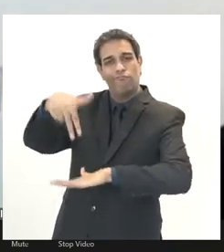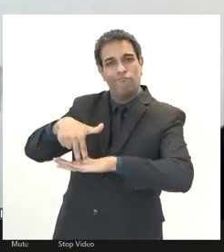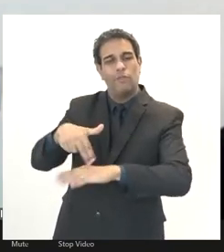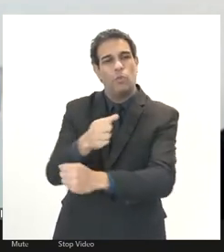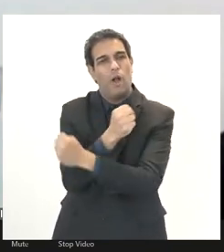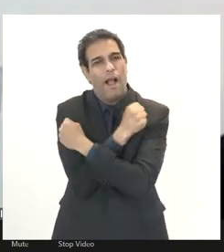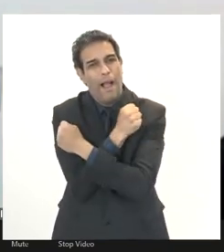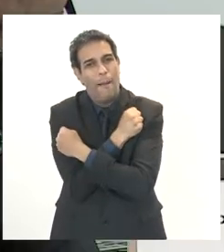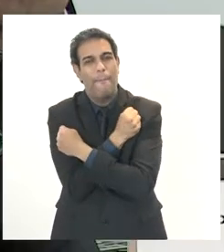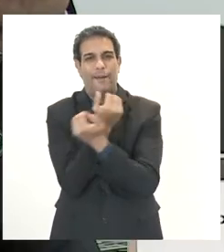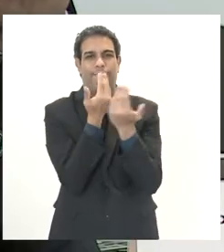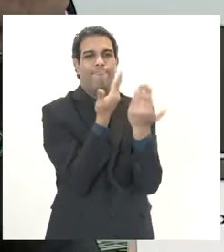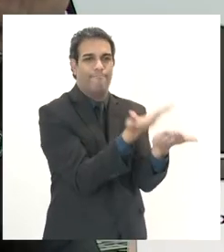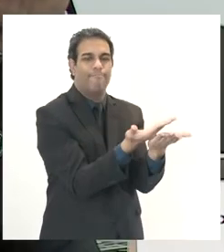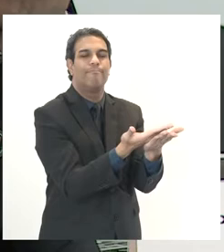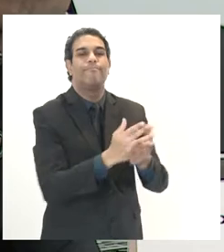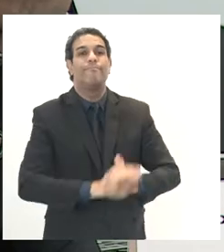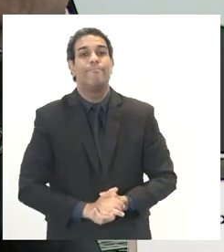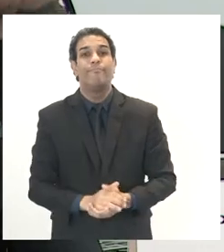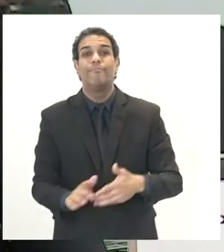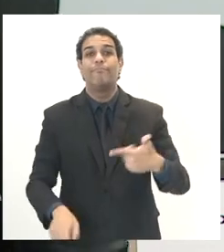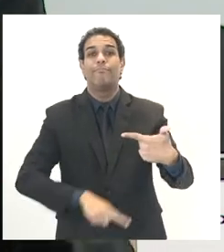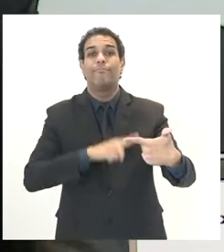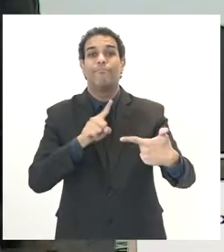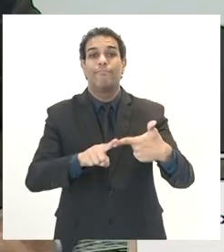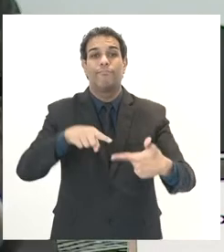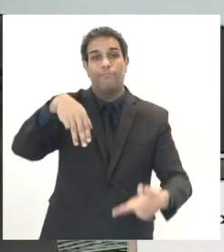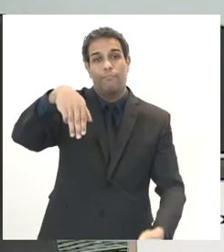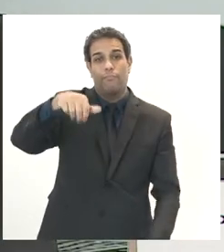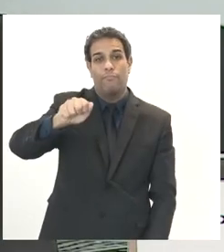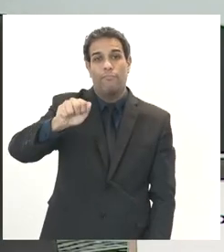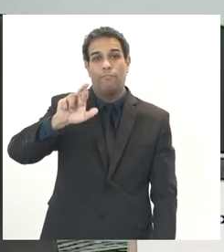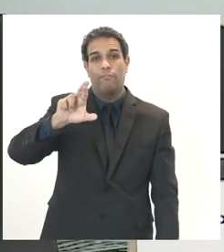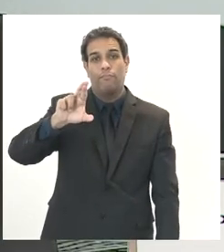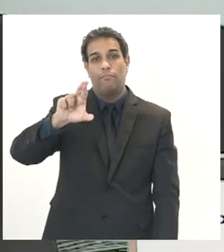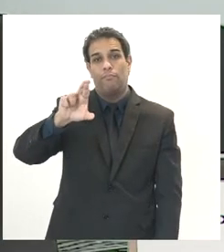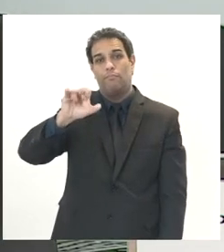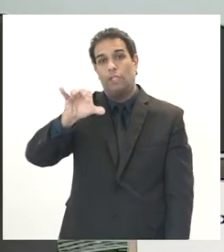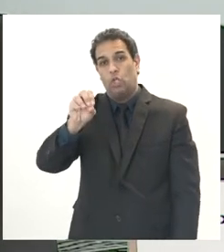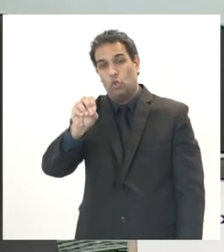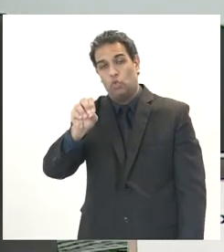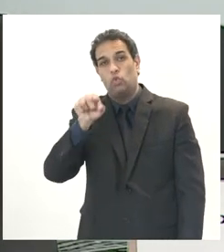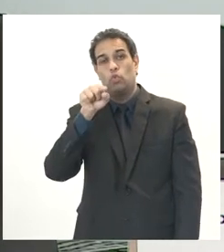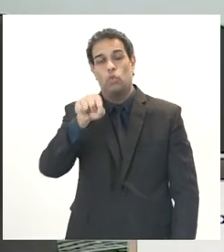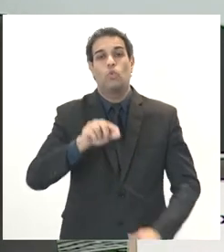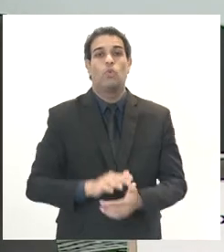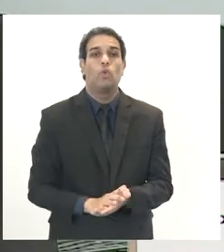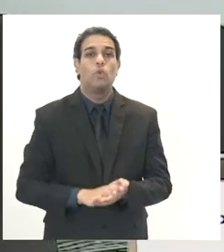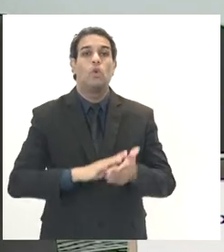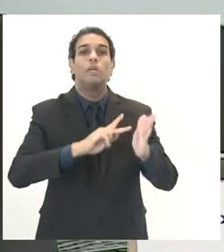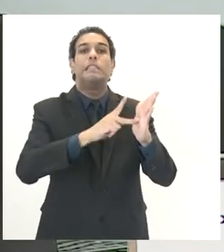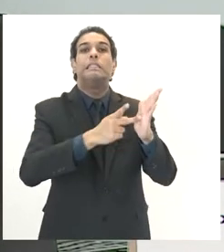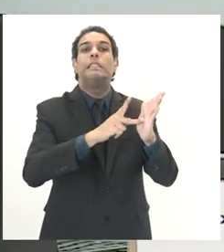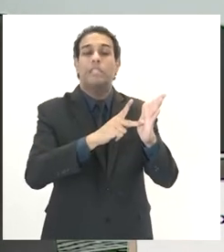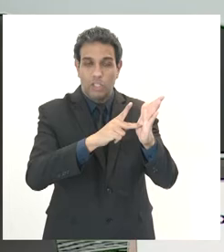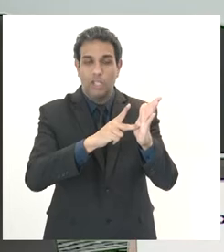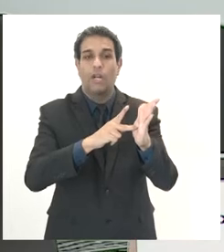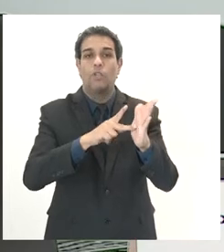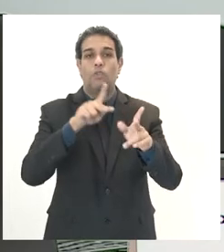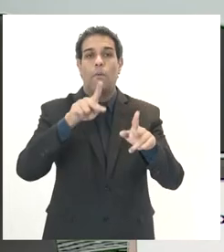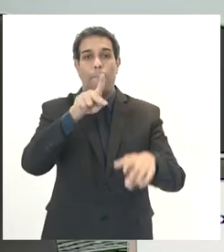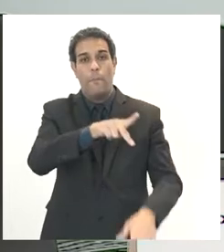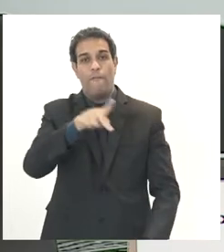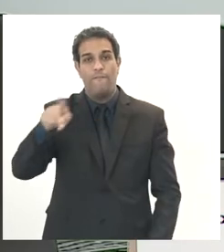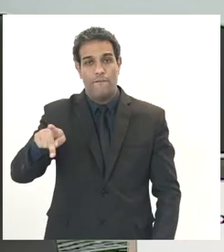grande abraço. Obrigado, Rangel. Vamos passar, então, a palavra para o Márcio Franco. Simpro Rio, indicado dos professores. Obrigado,